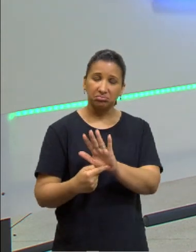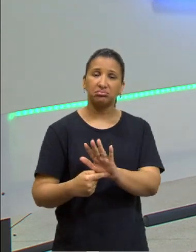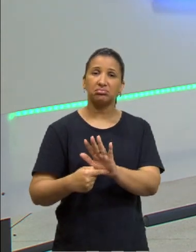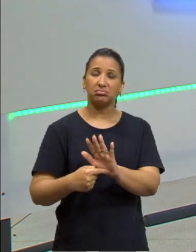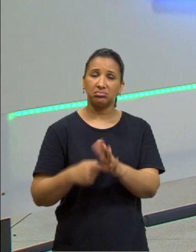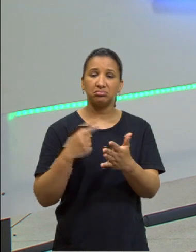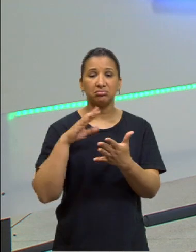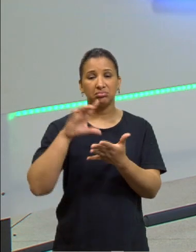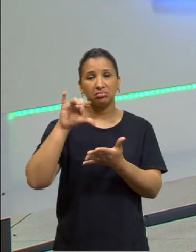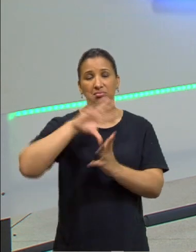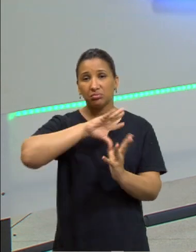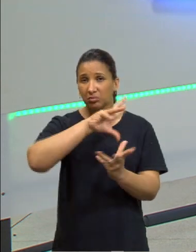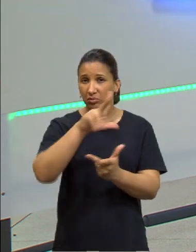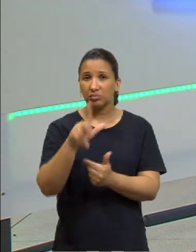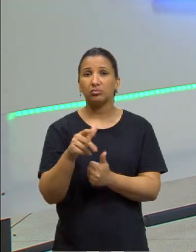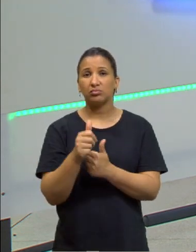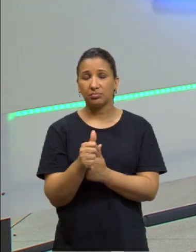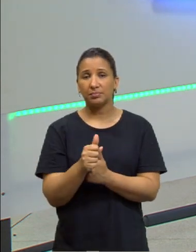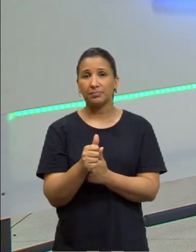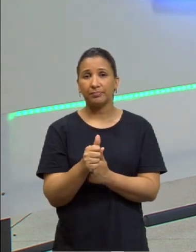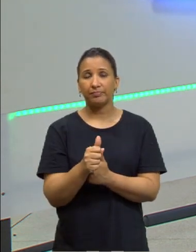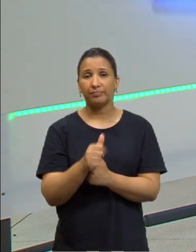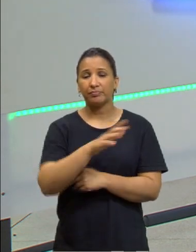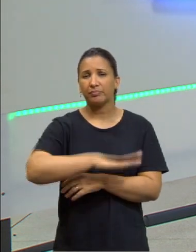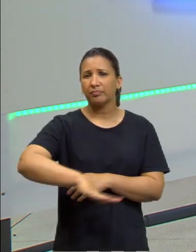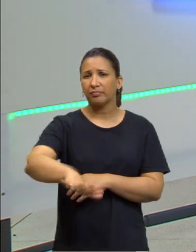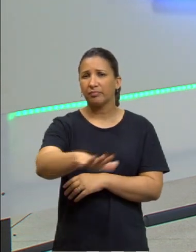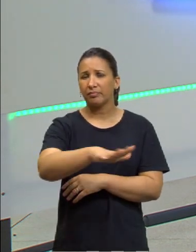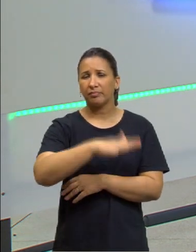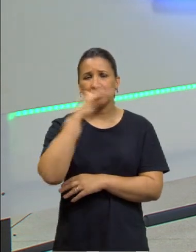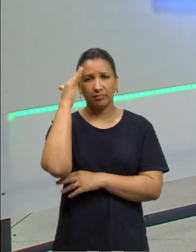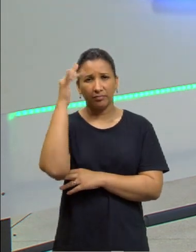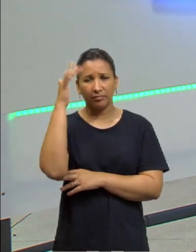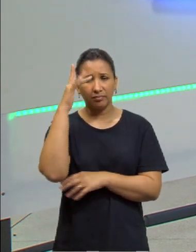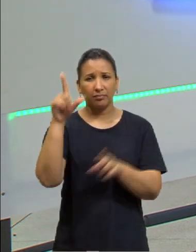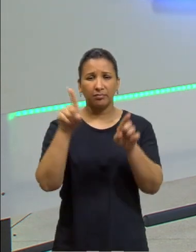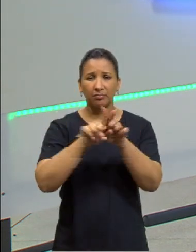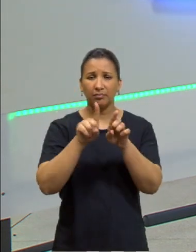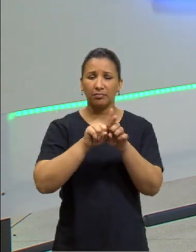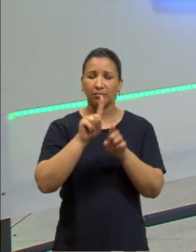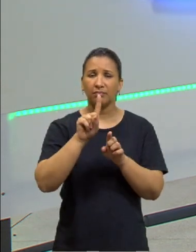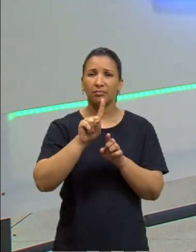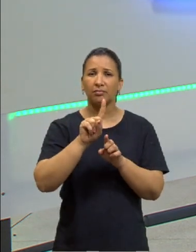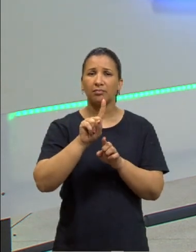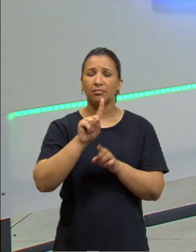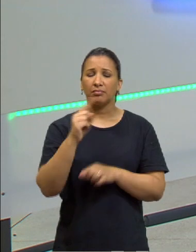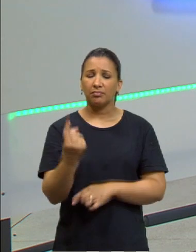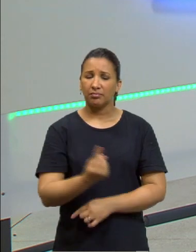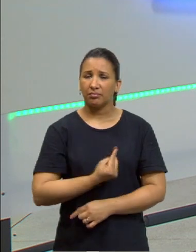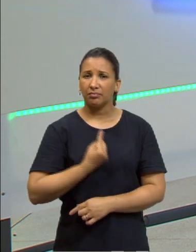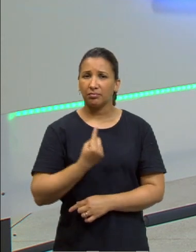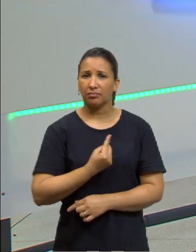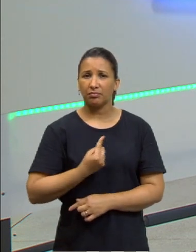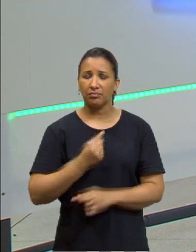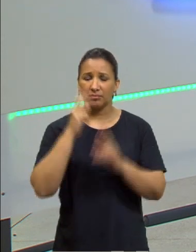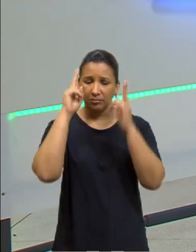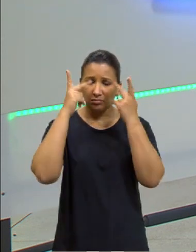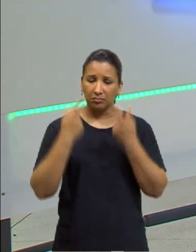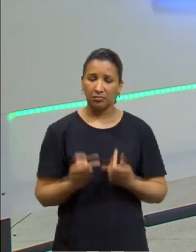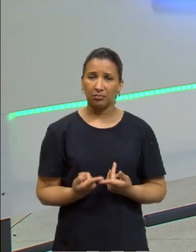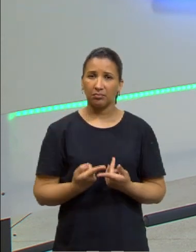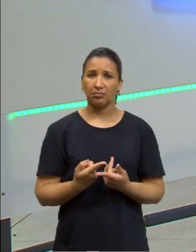mundo, no terreno da reflexão falamos em autonomia humana, autos eu,